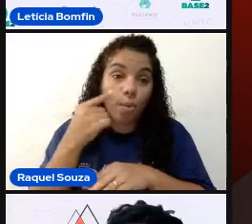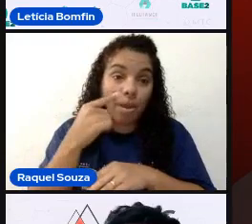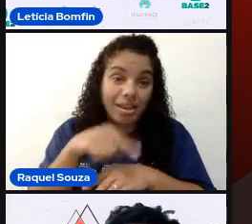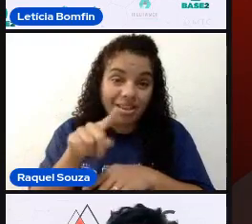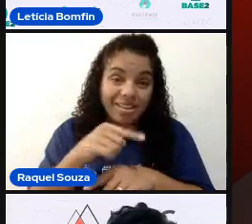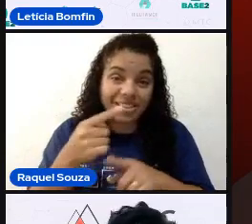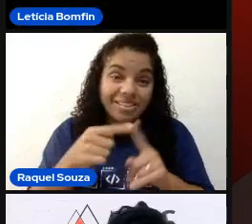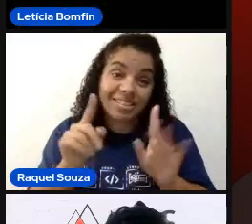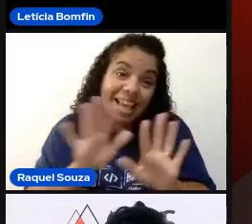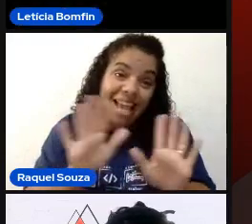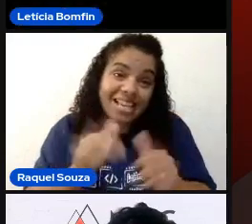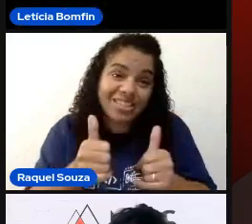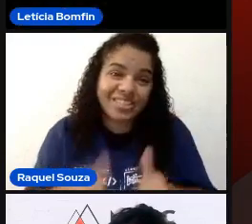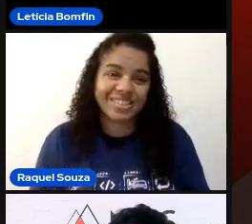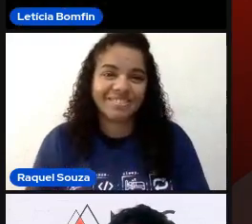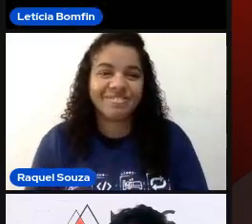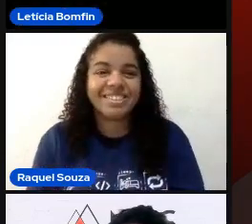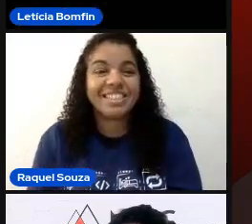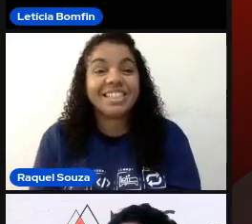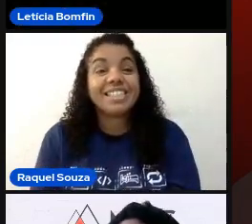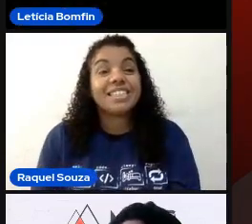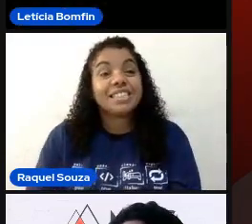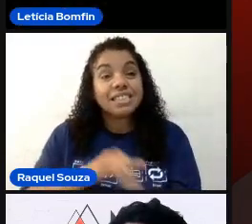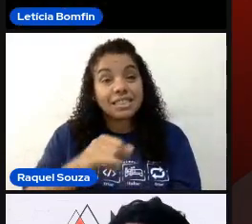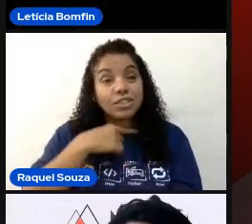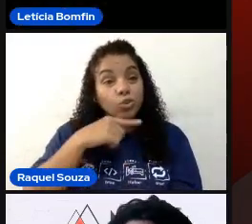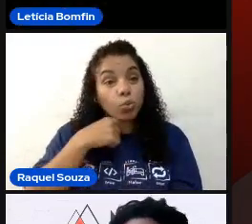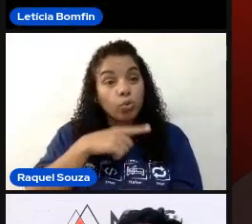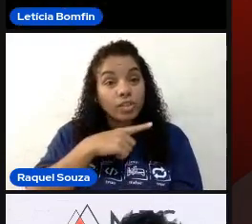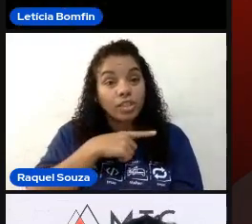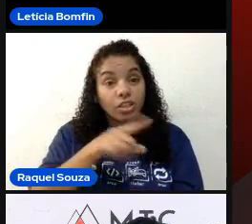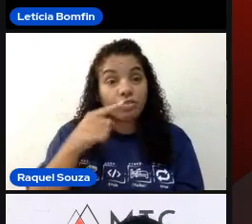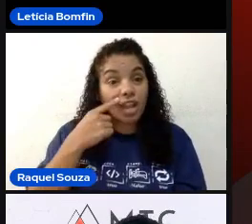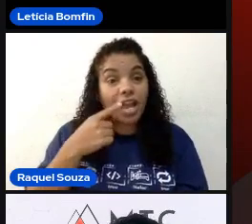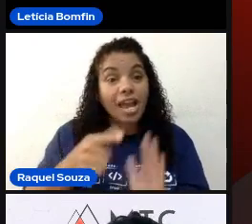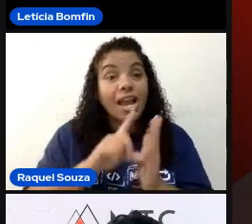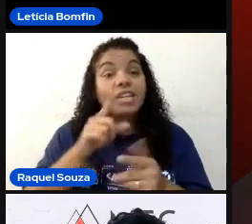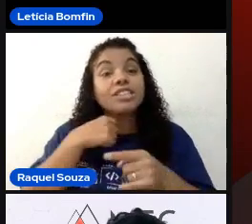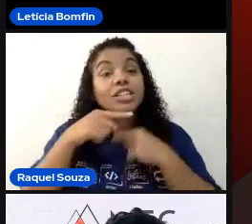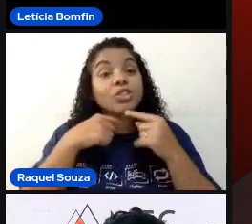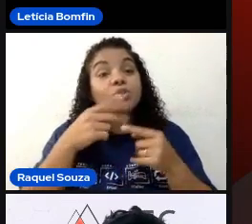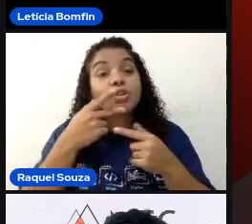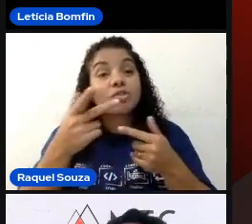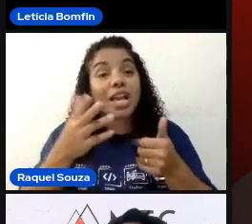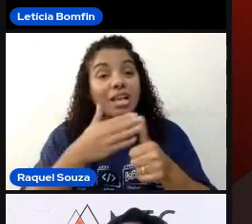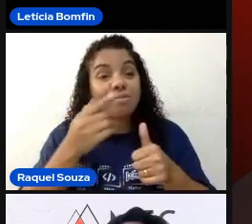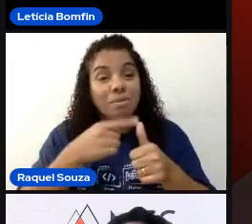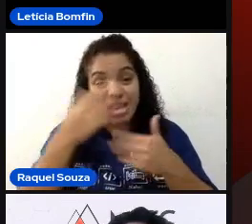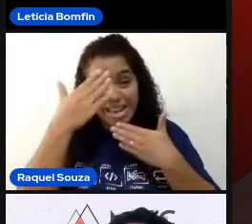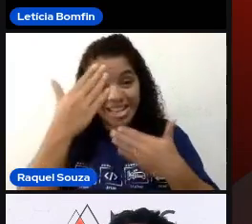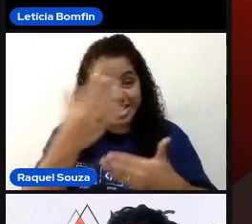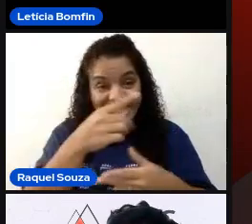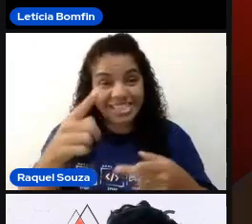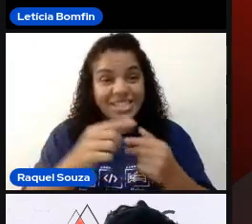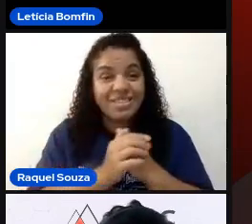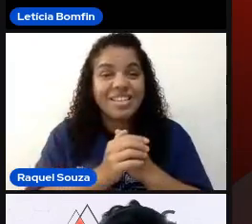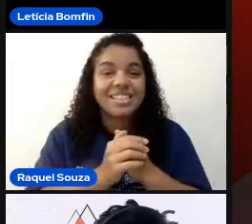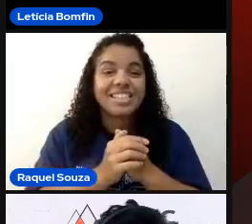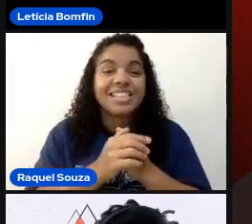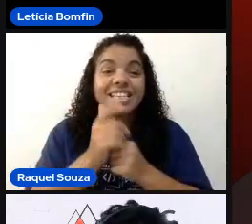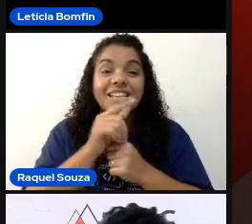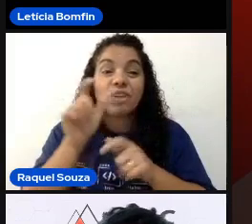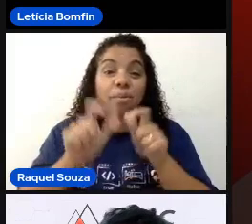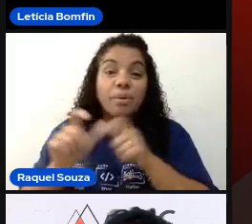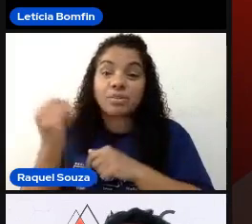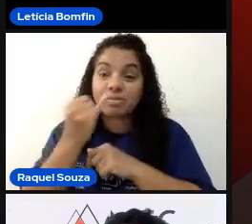é isso. Se alguém tiver alguma dúvida... Antes das dúvidas, eu vou fazer alguns agradecimentos. Que foram pessoas